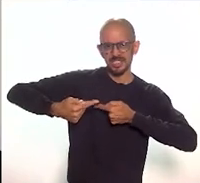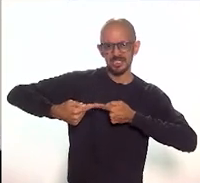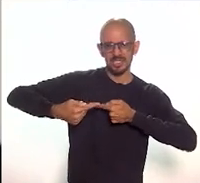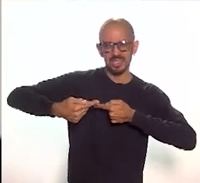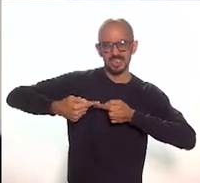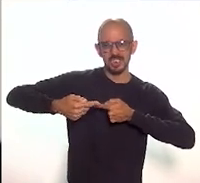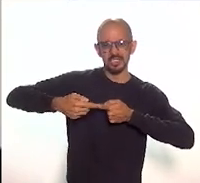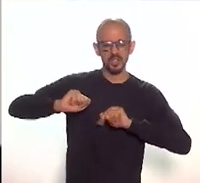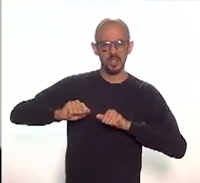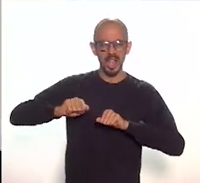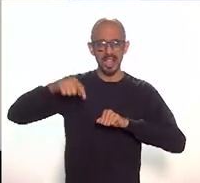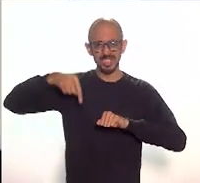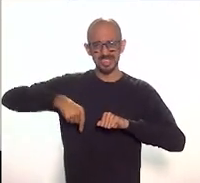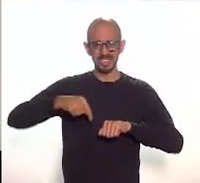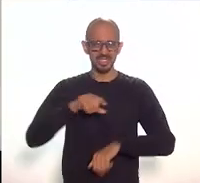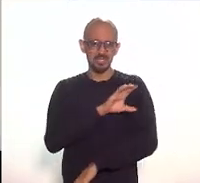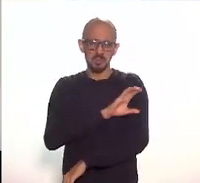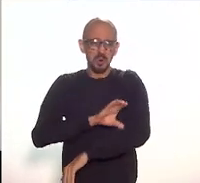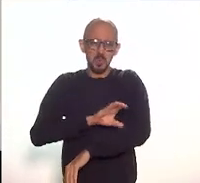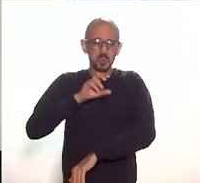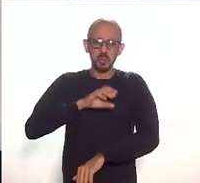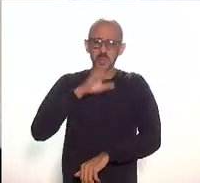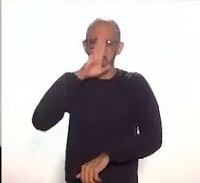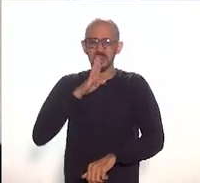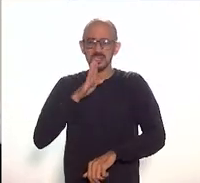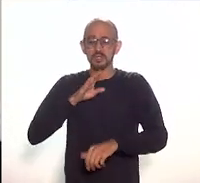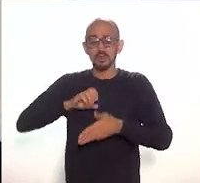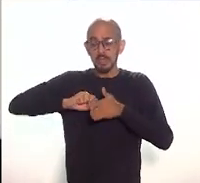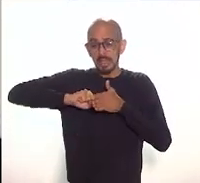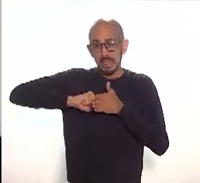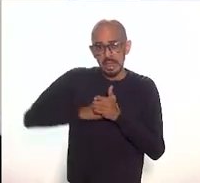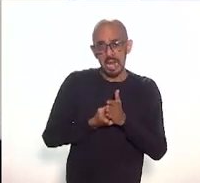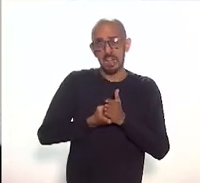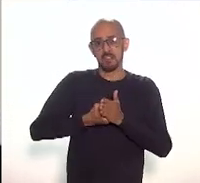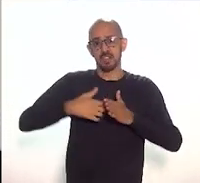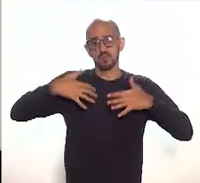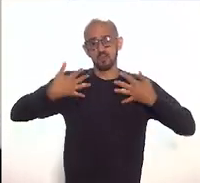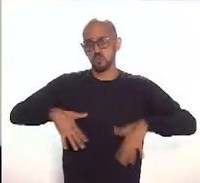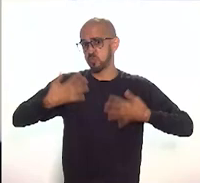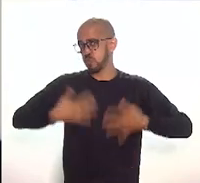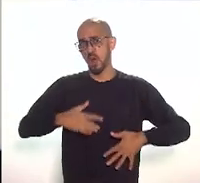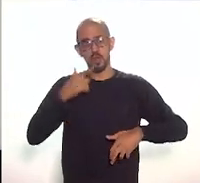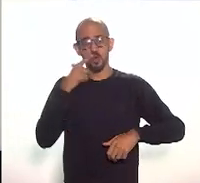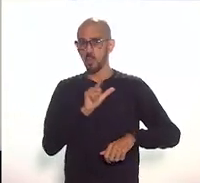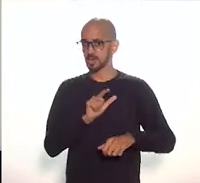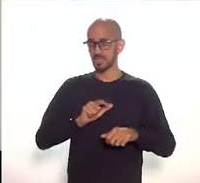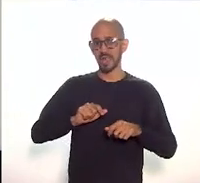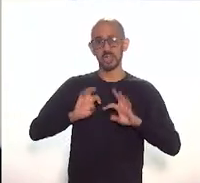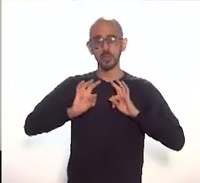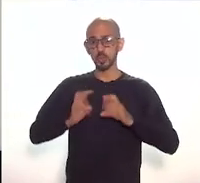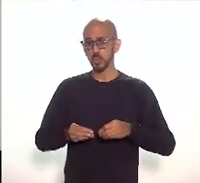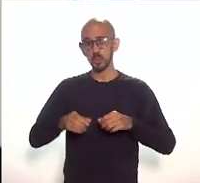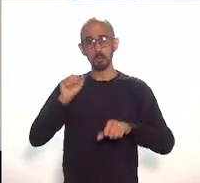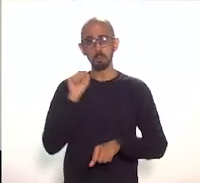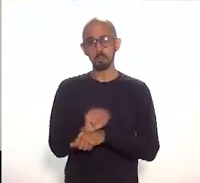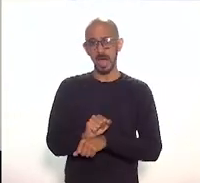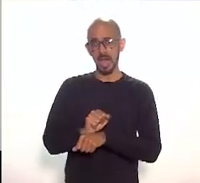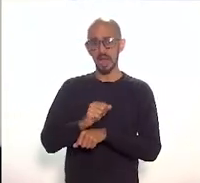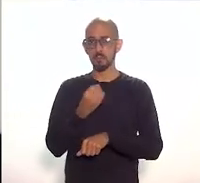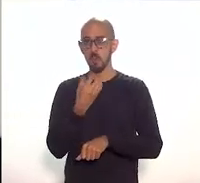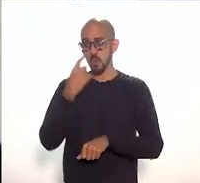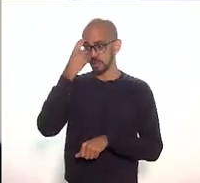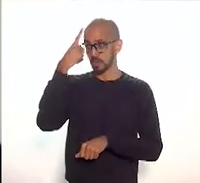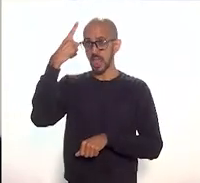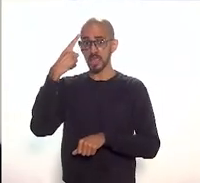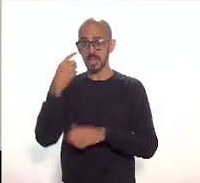brasileiro que as coisas elas emperram de uma forma que, incrivelmente, as coisas morrem, as boas ideias morrem.